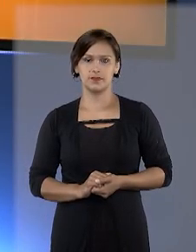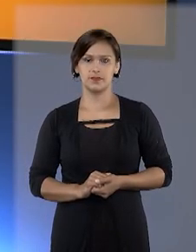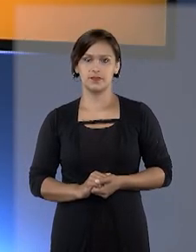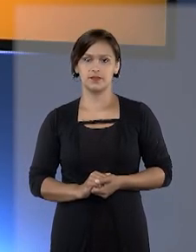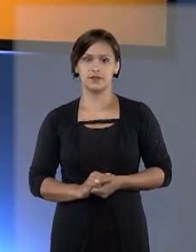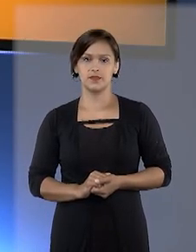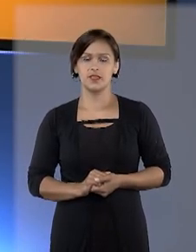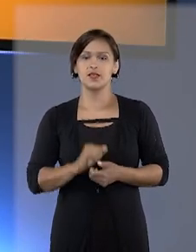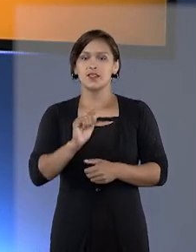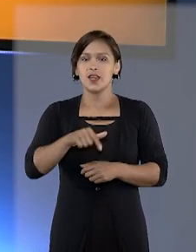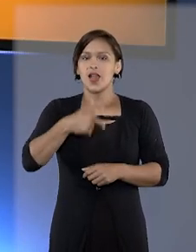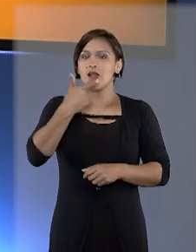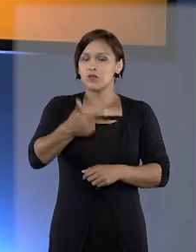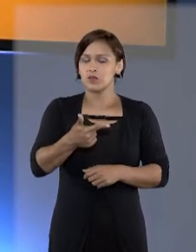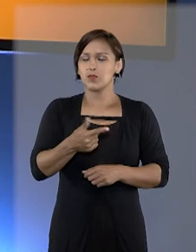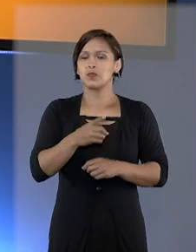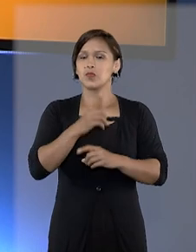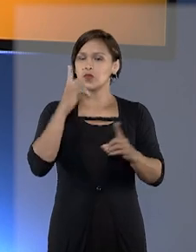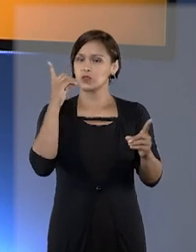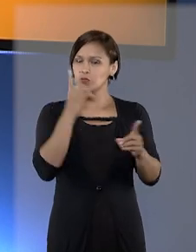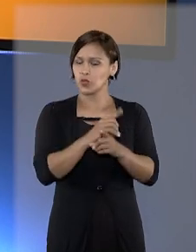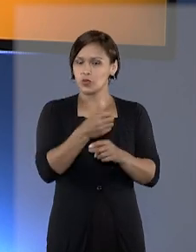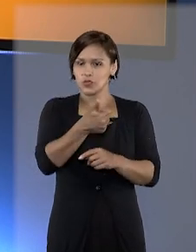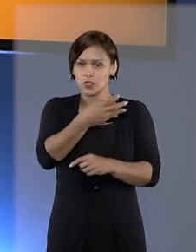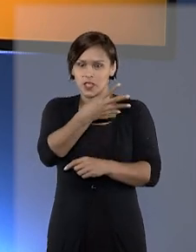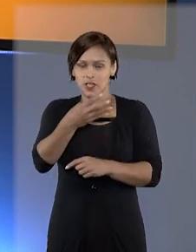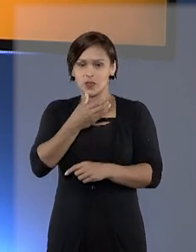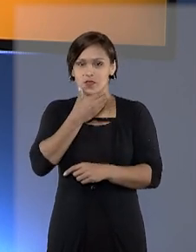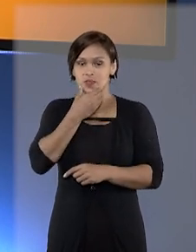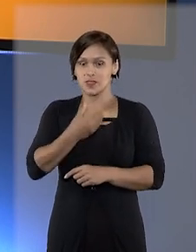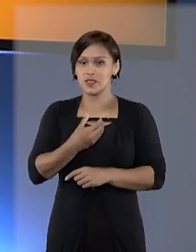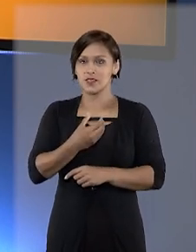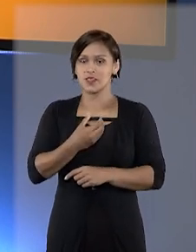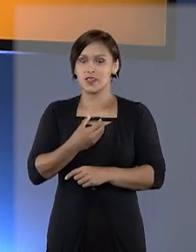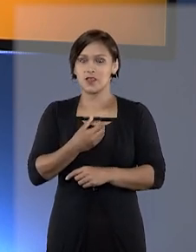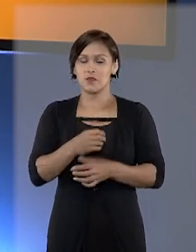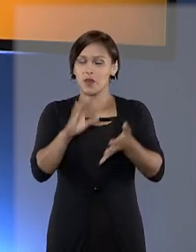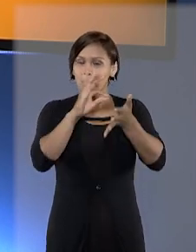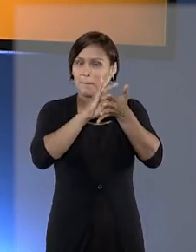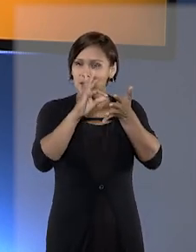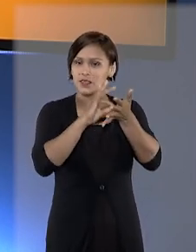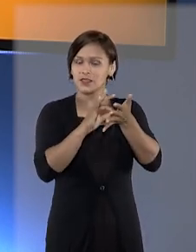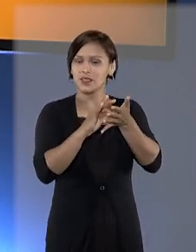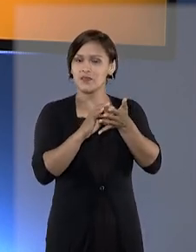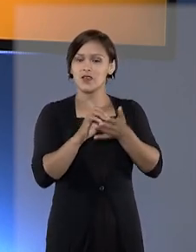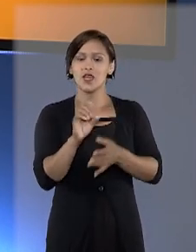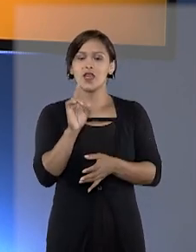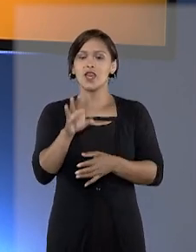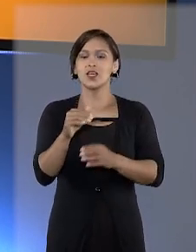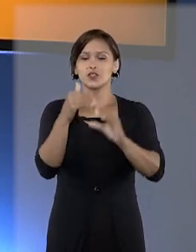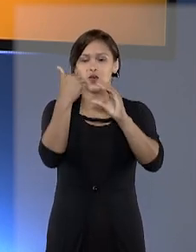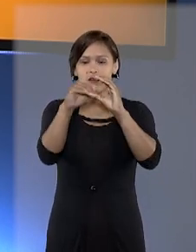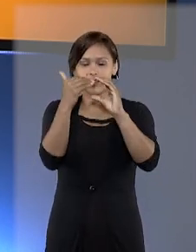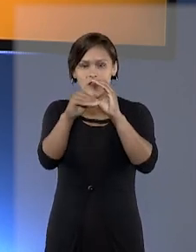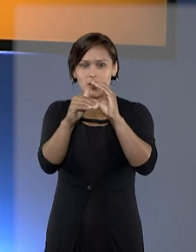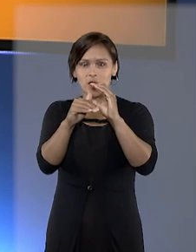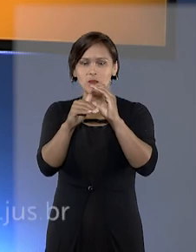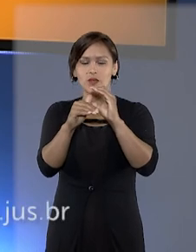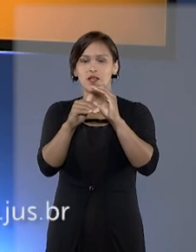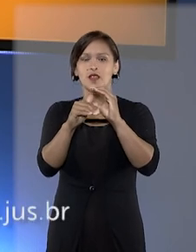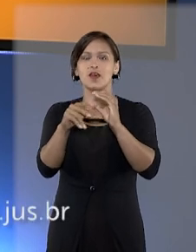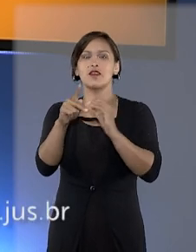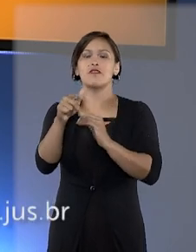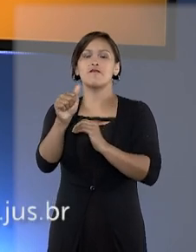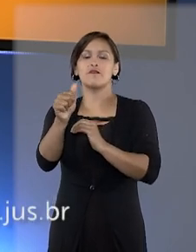A próxima edição será no dia 14 de dezembro e para se inscrever é só enviar um e-mail para